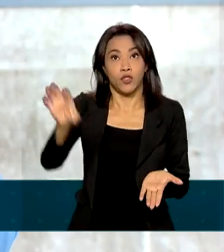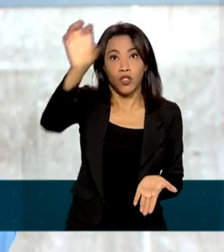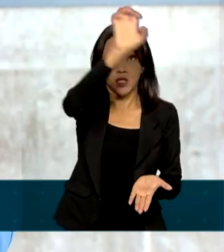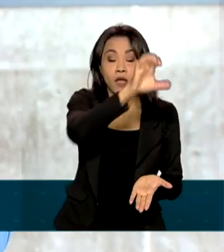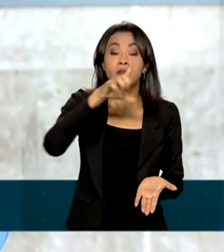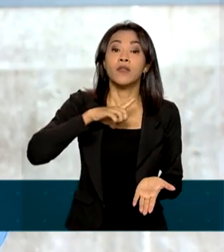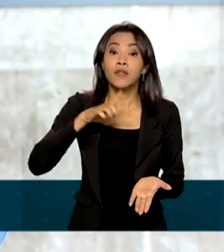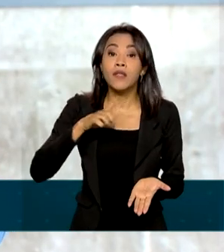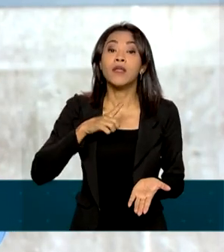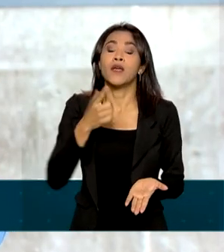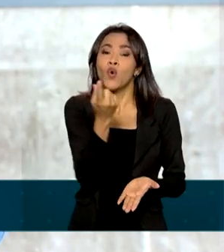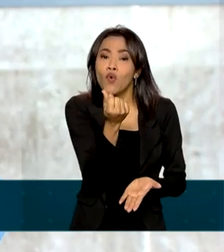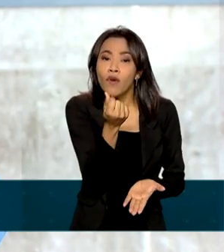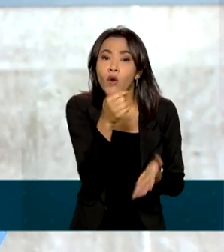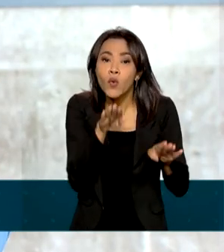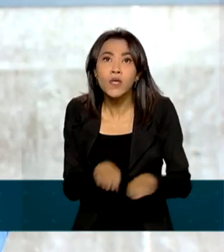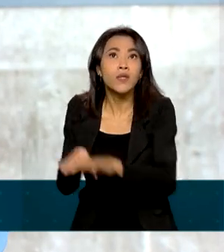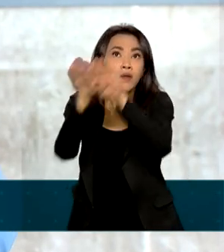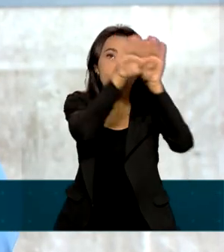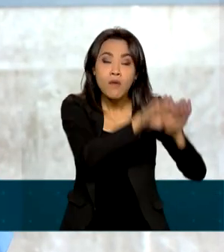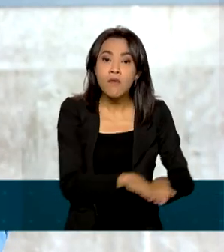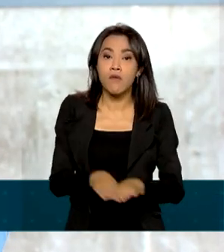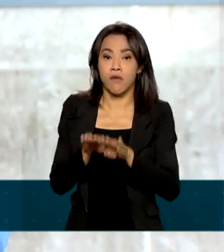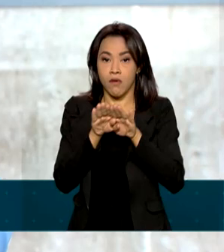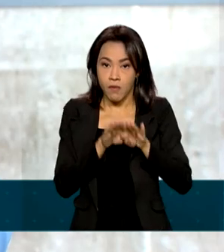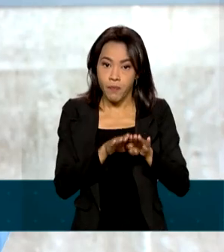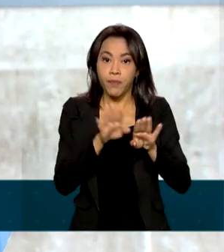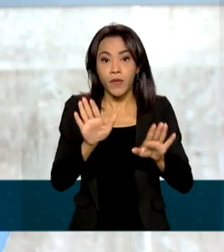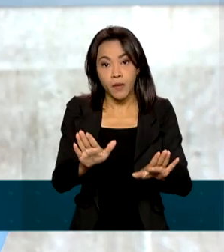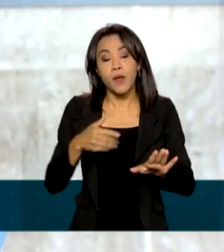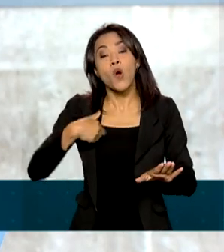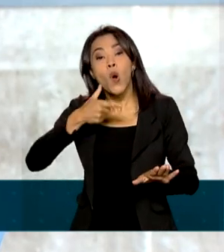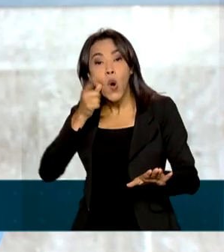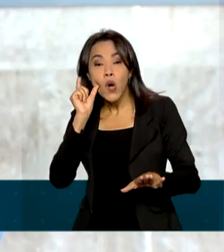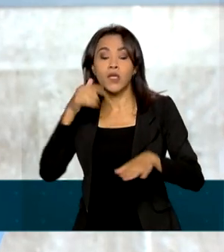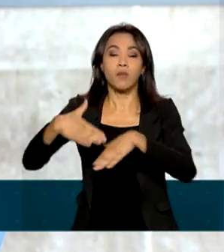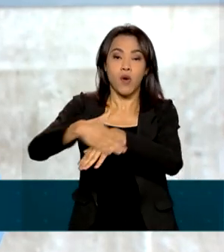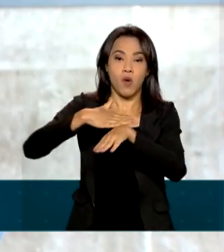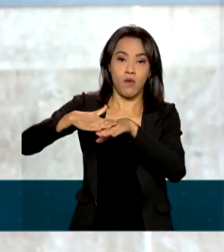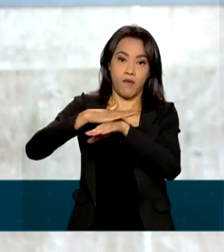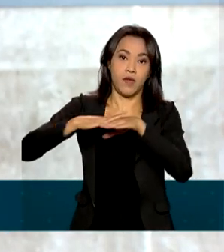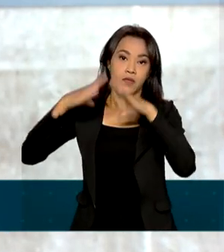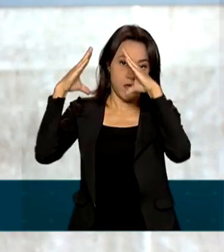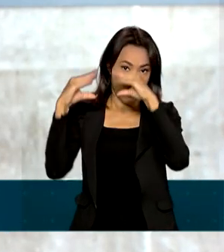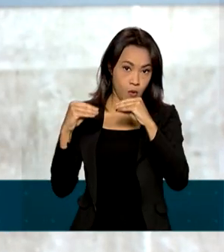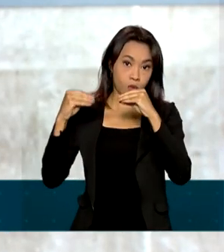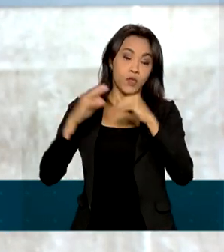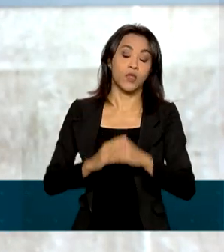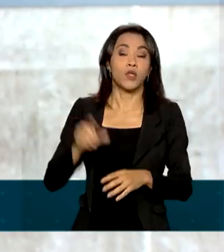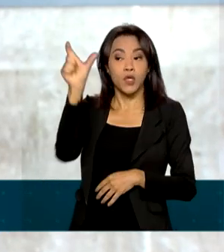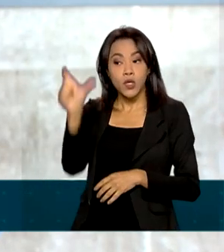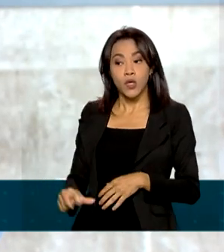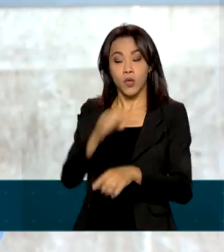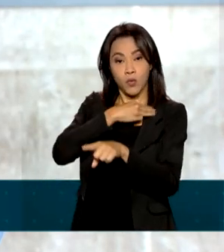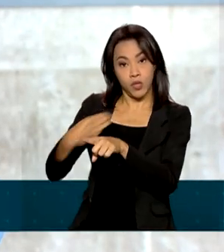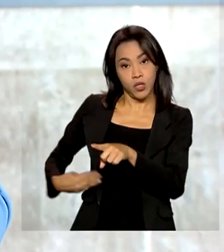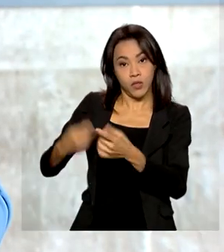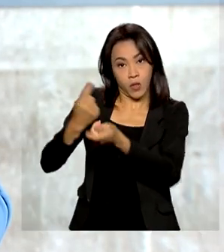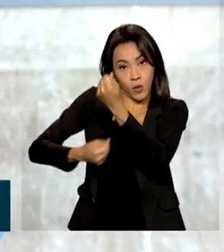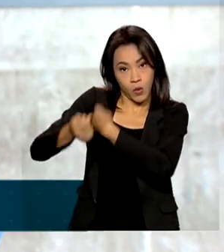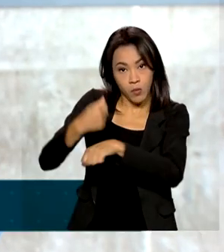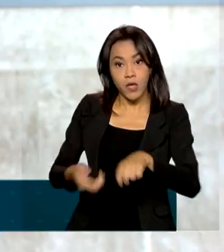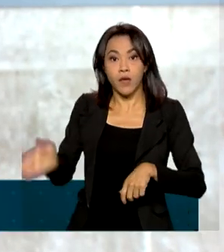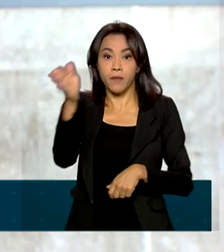única em todo o país. Bem, numa conversa ontem com jornalistas, ontem à noite, o ministro da Economia Paulo Guedes e também